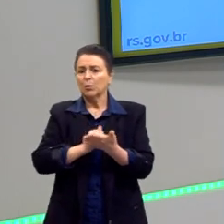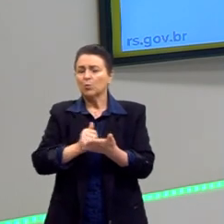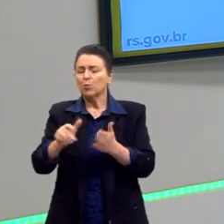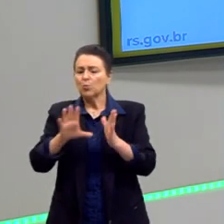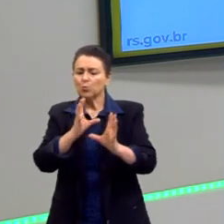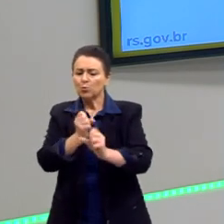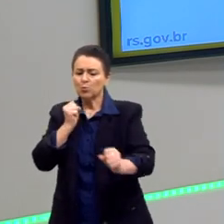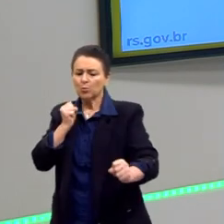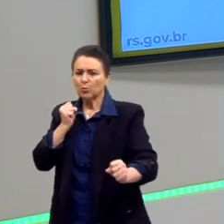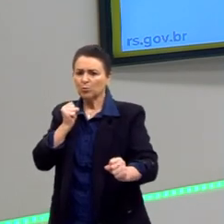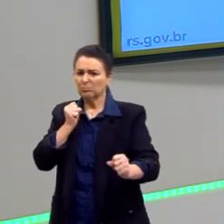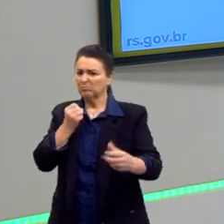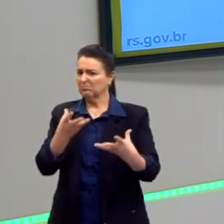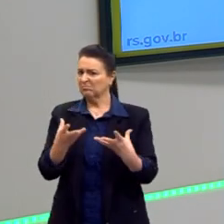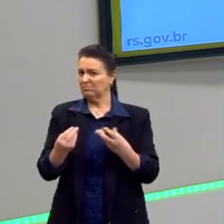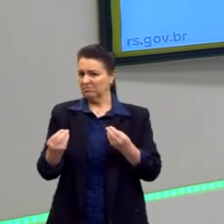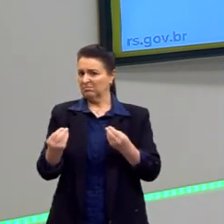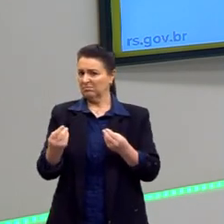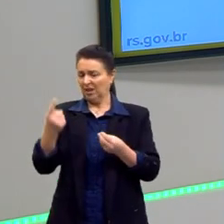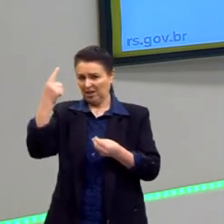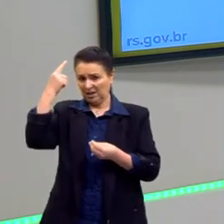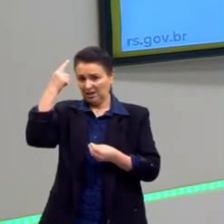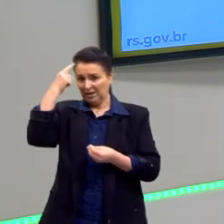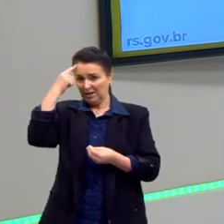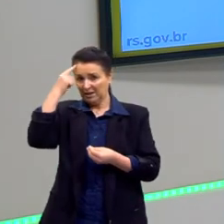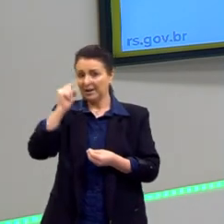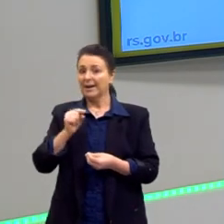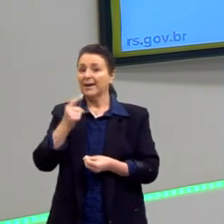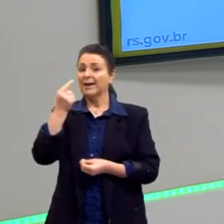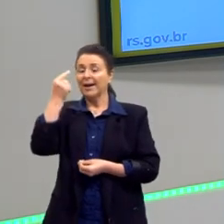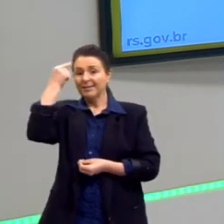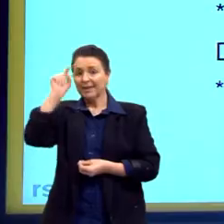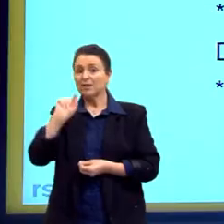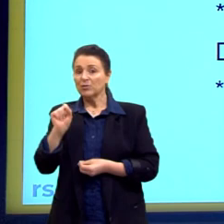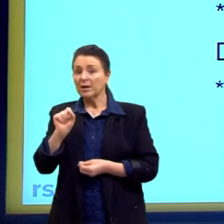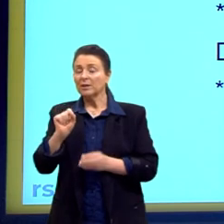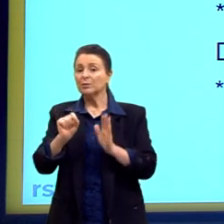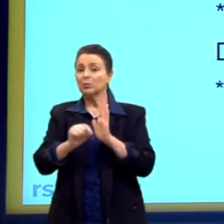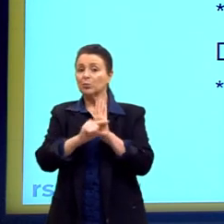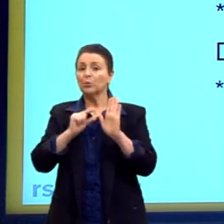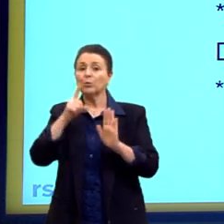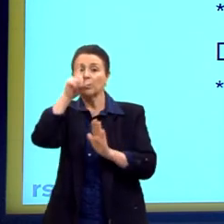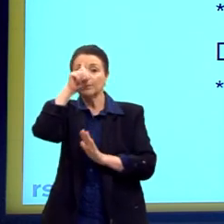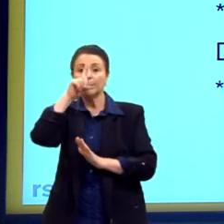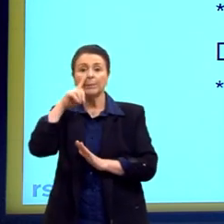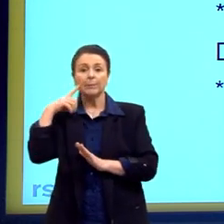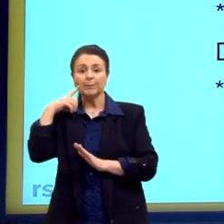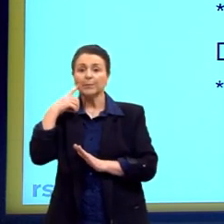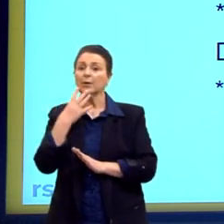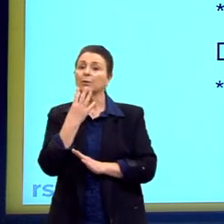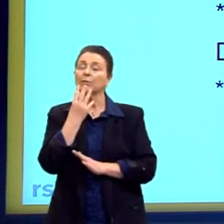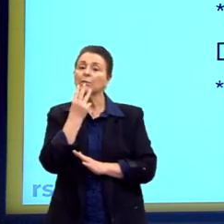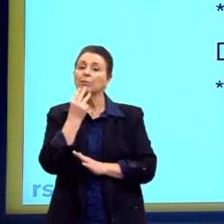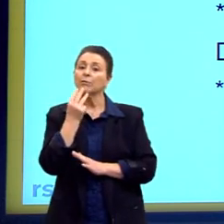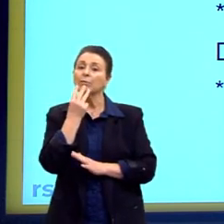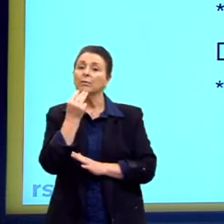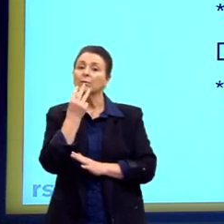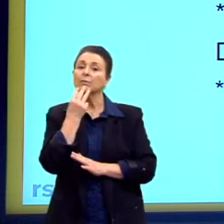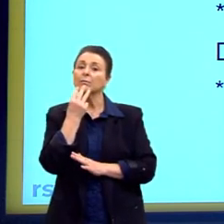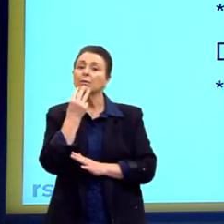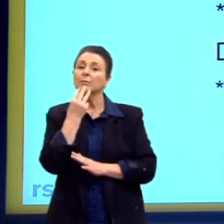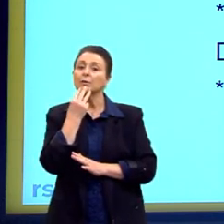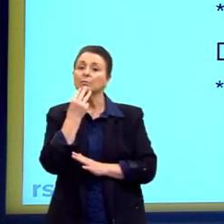essa ideia do nosso amigo Emily Dorcaim. Já o Max Weber, olha o o Max Weber vai discutir.